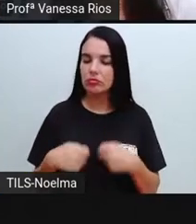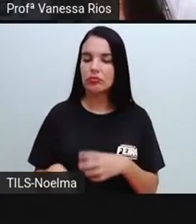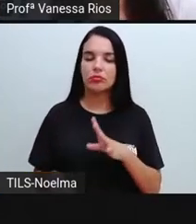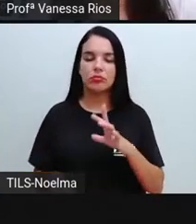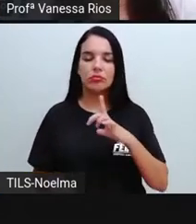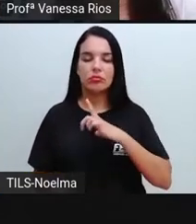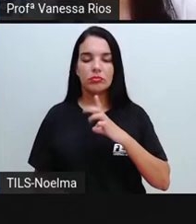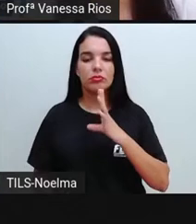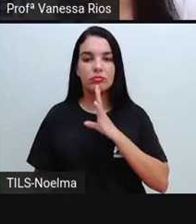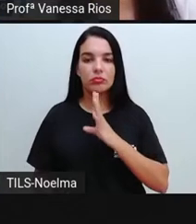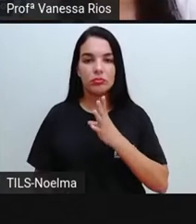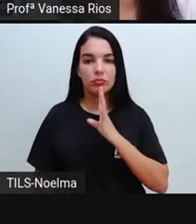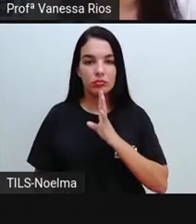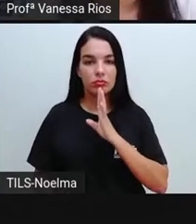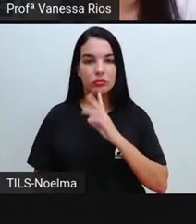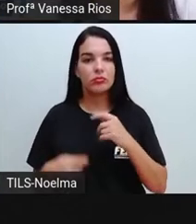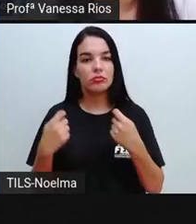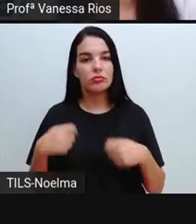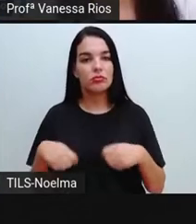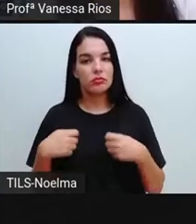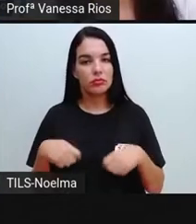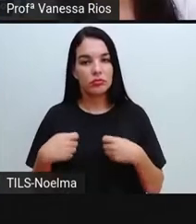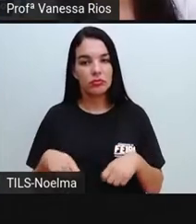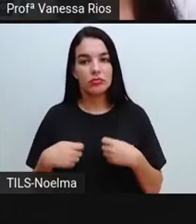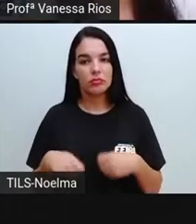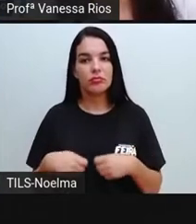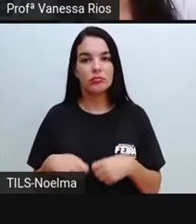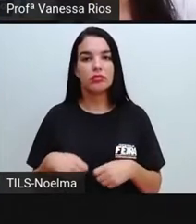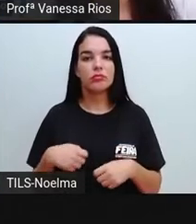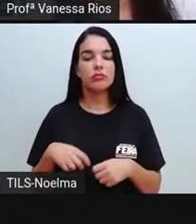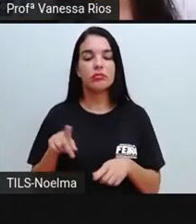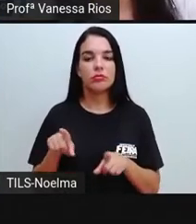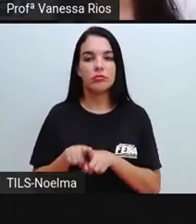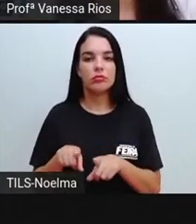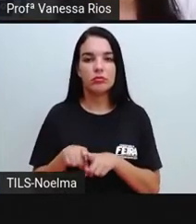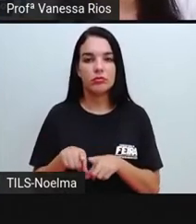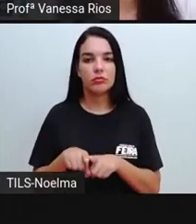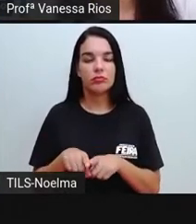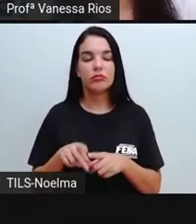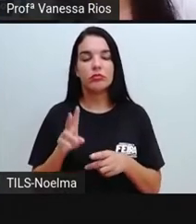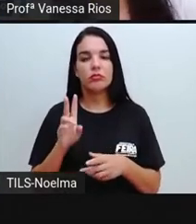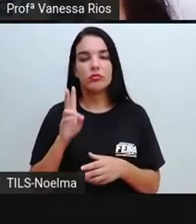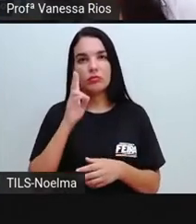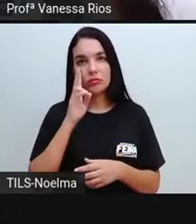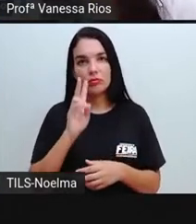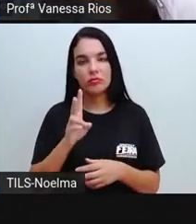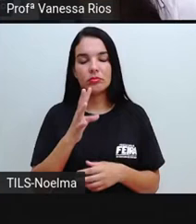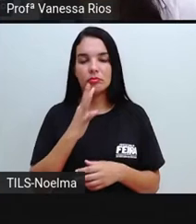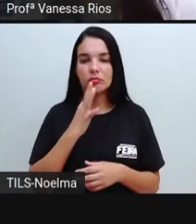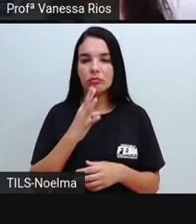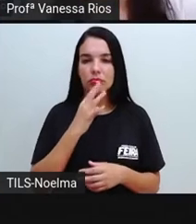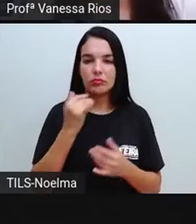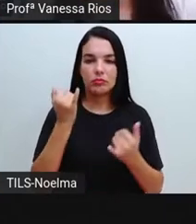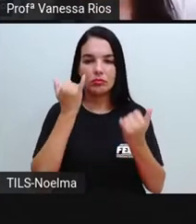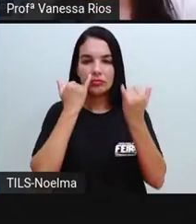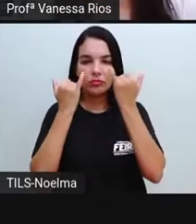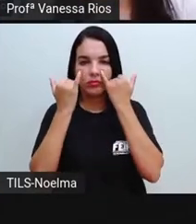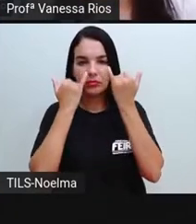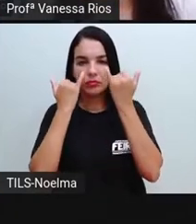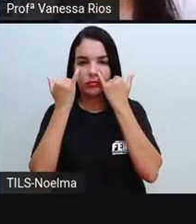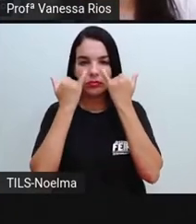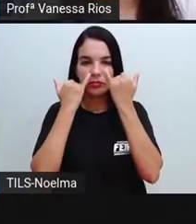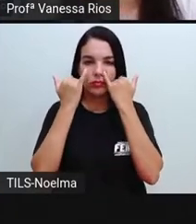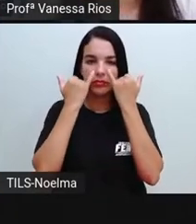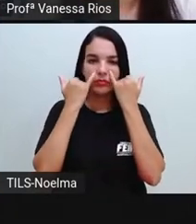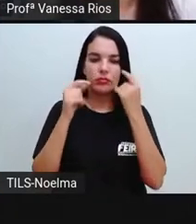conhecimento. Então, nós precisamos levantar conhecimentos, informações, para que